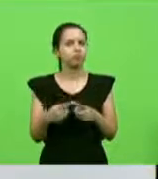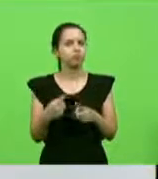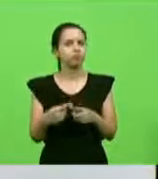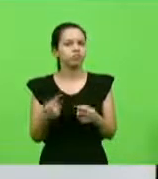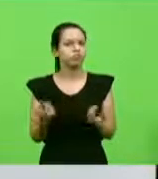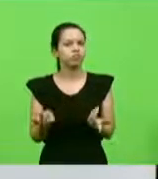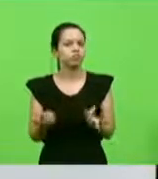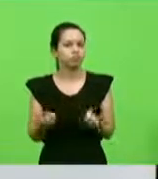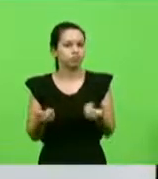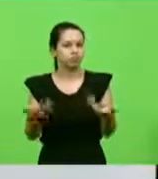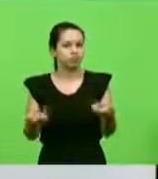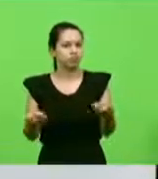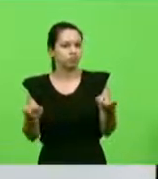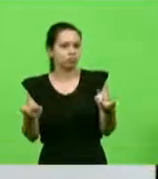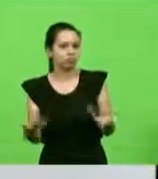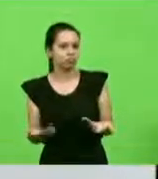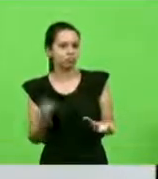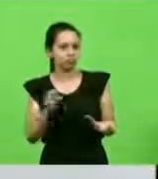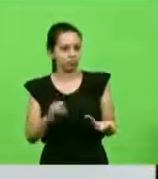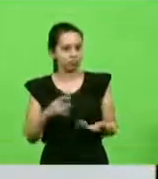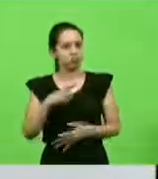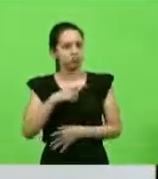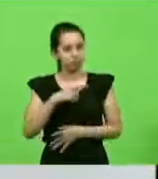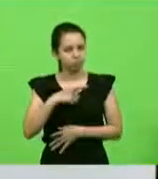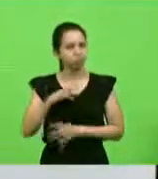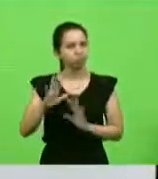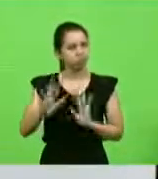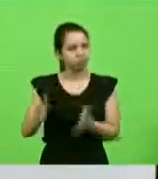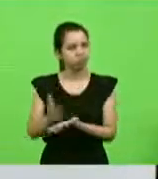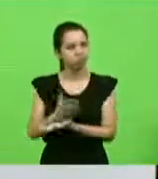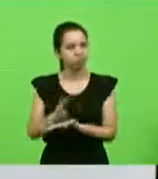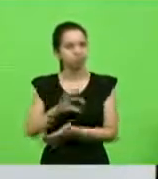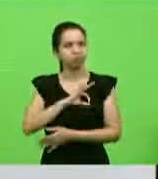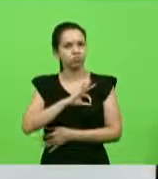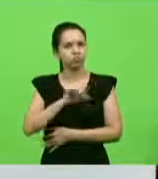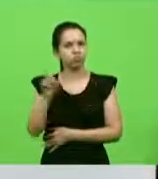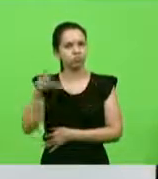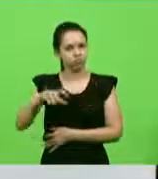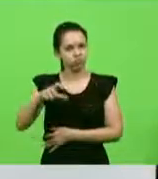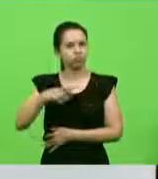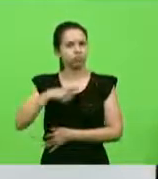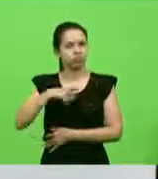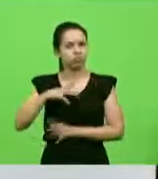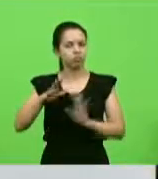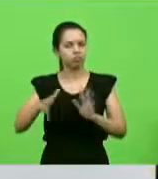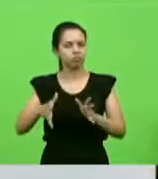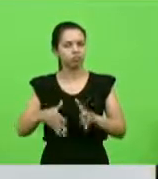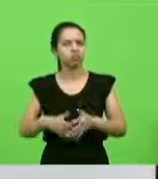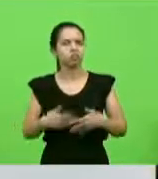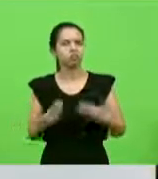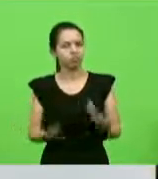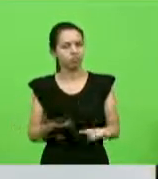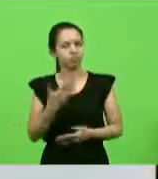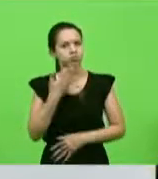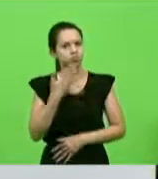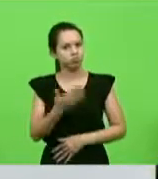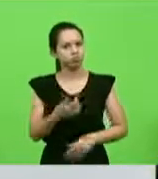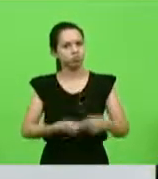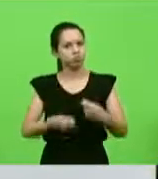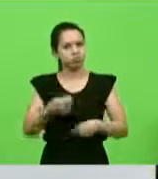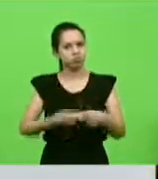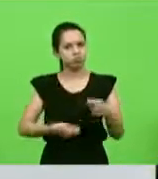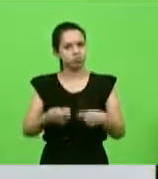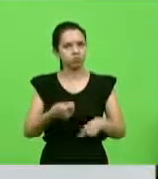formar oficial se tem praça habilitado? Então, a V. Exª, eu faço um pedido pela economia